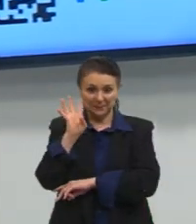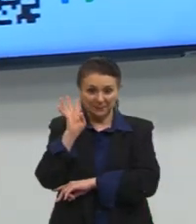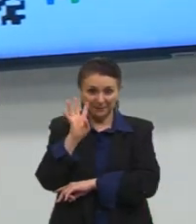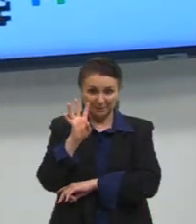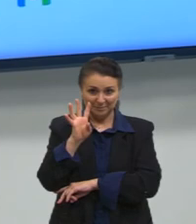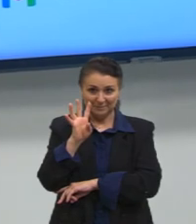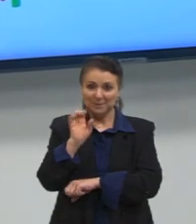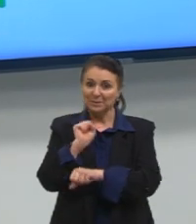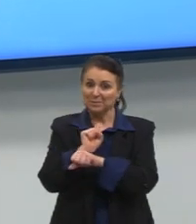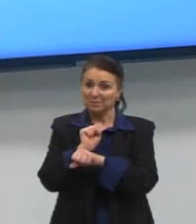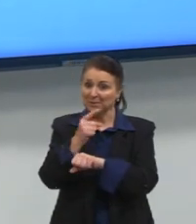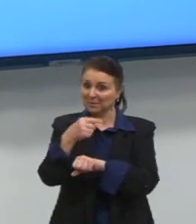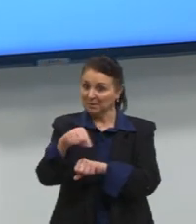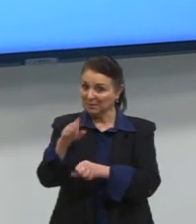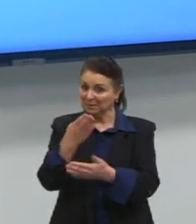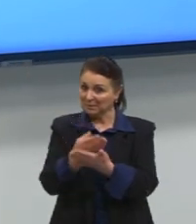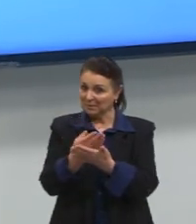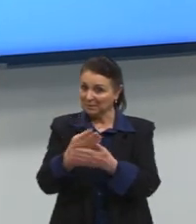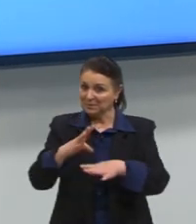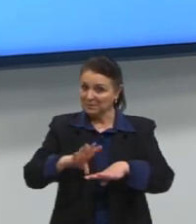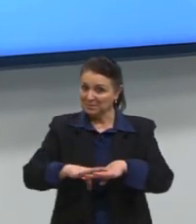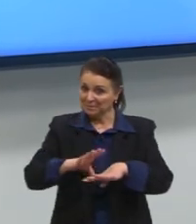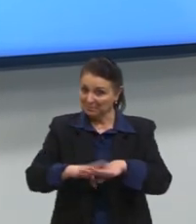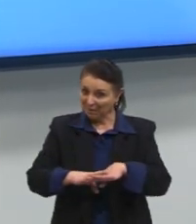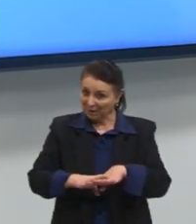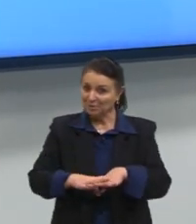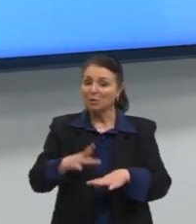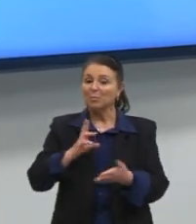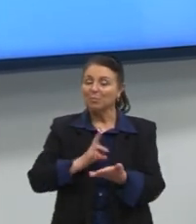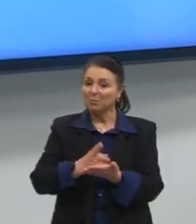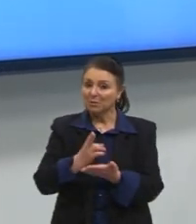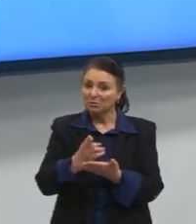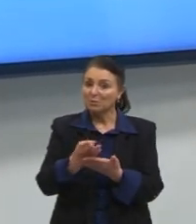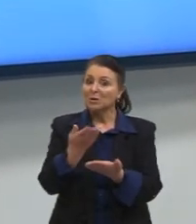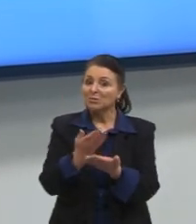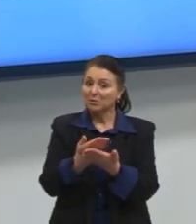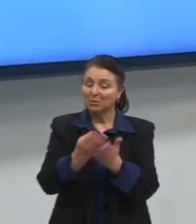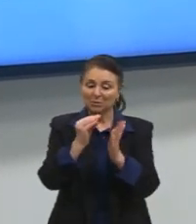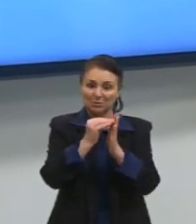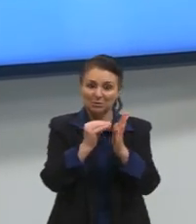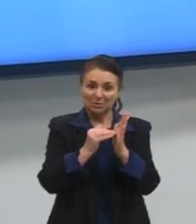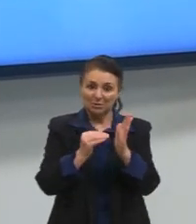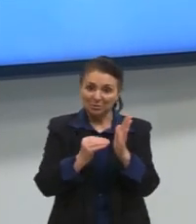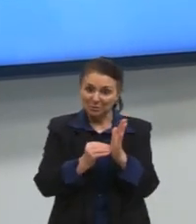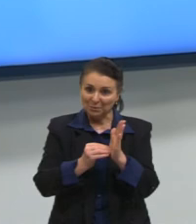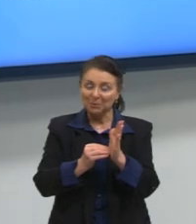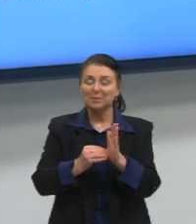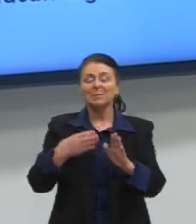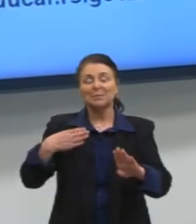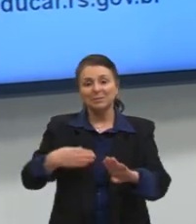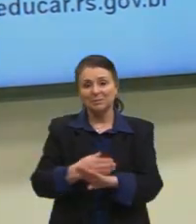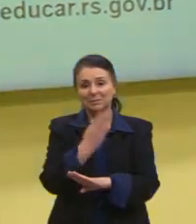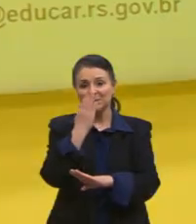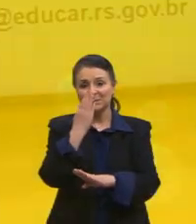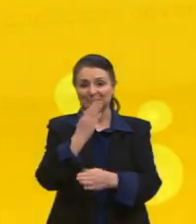Conto com vocês na próxima aula de matemática para a gente dar continuidade no conteúdo. Até lá, partiu passar!